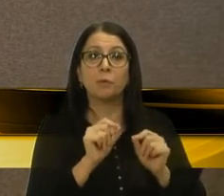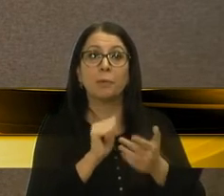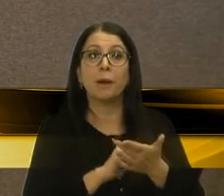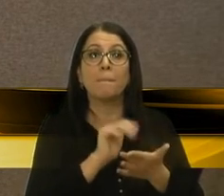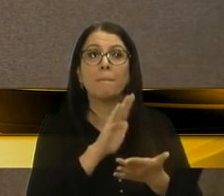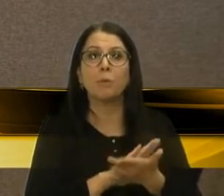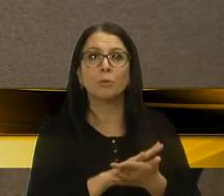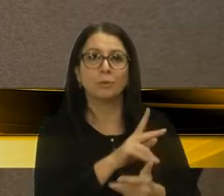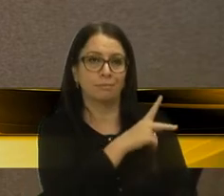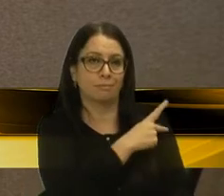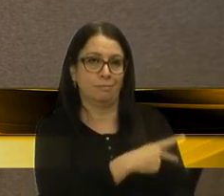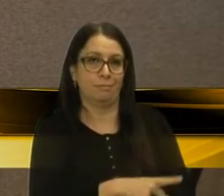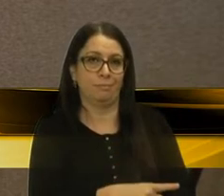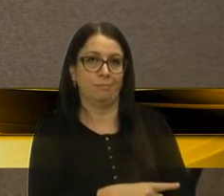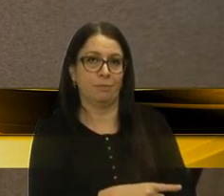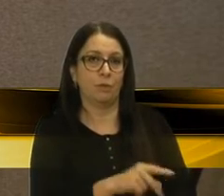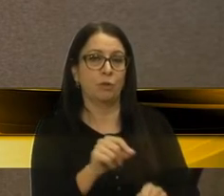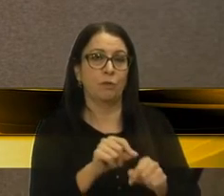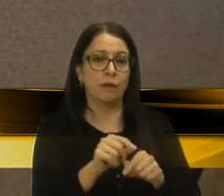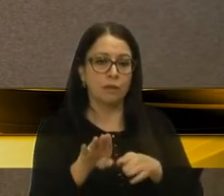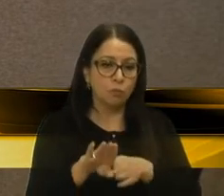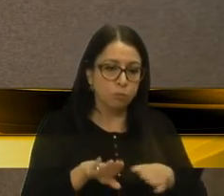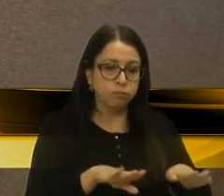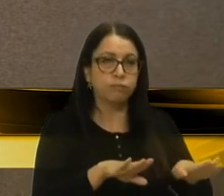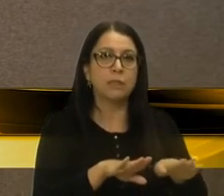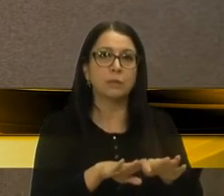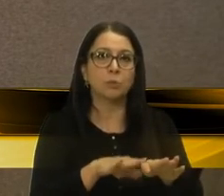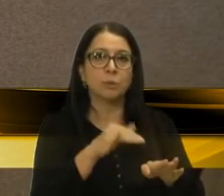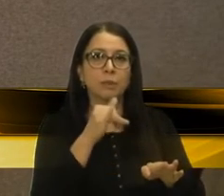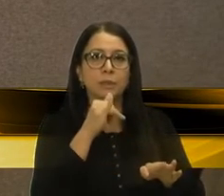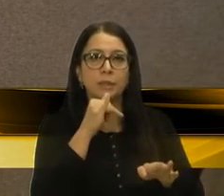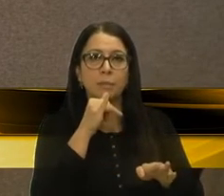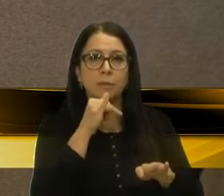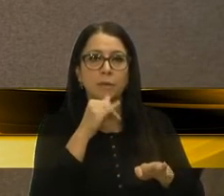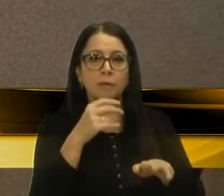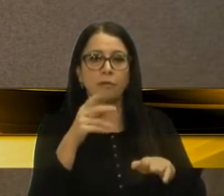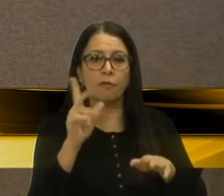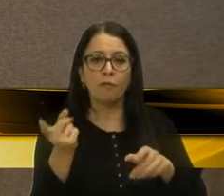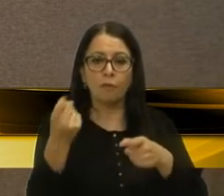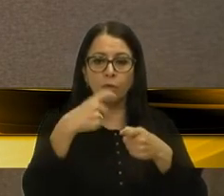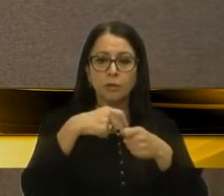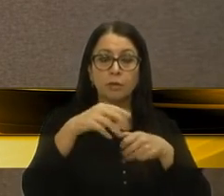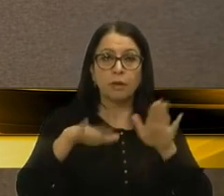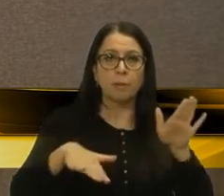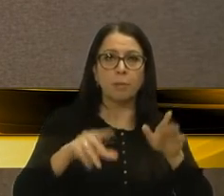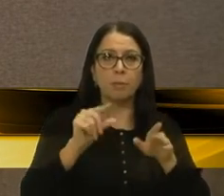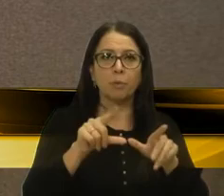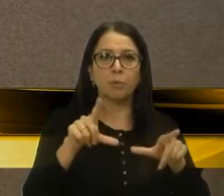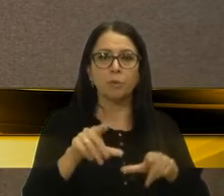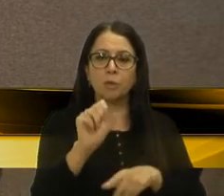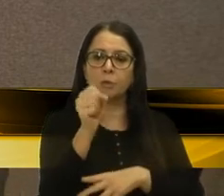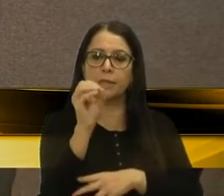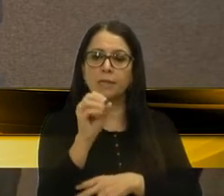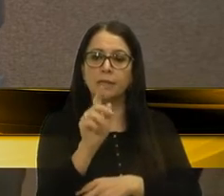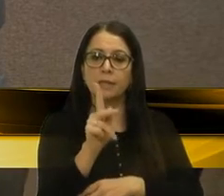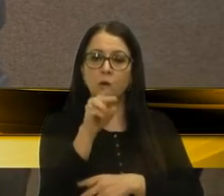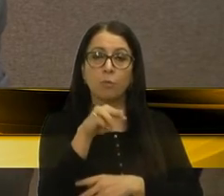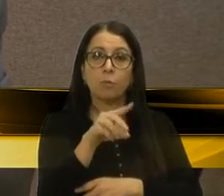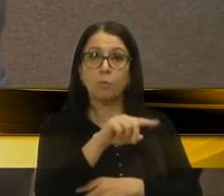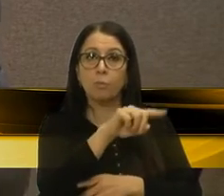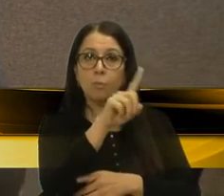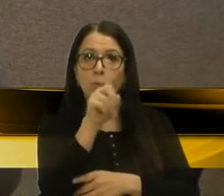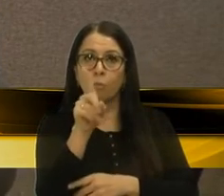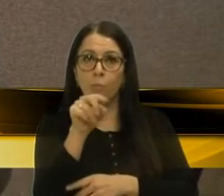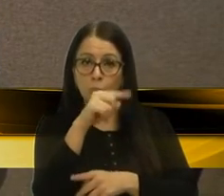multa pedagógica. Tu faz uma ultrapassagem, por exemplo, vindo do litoral, os poucos lugares que tem ali, que é 80 por hora. Para te